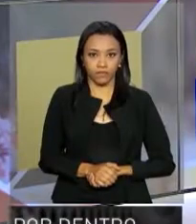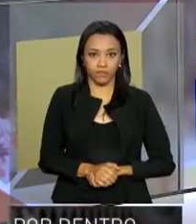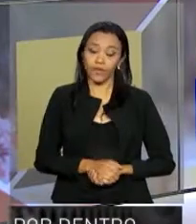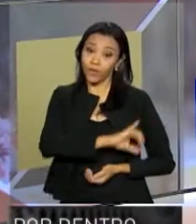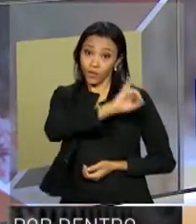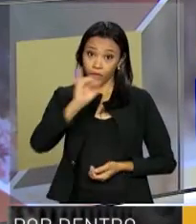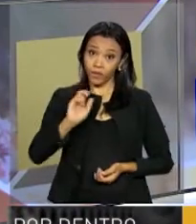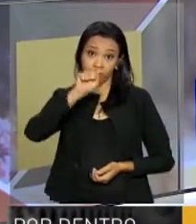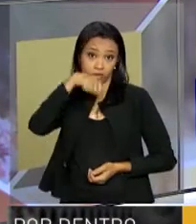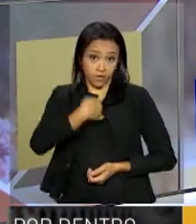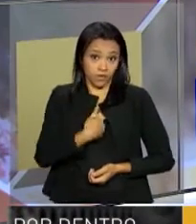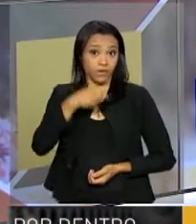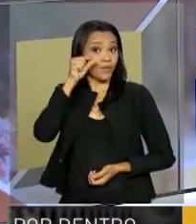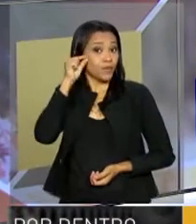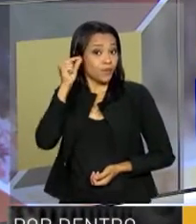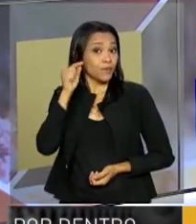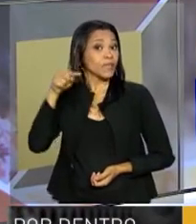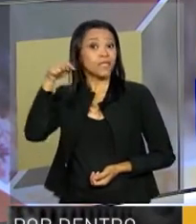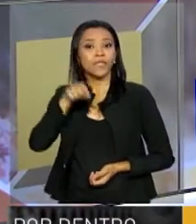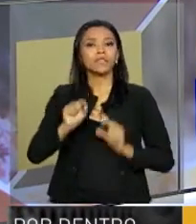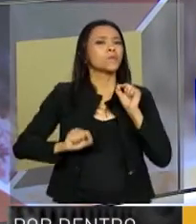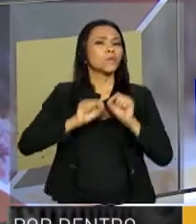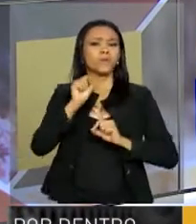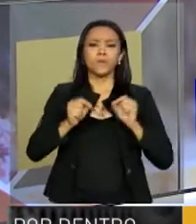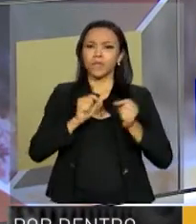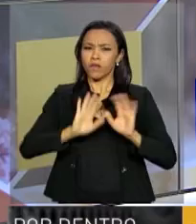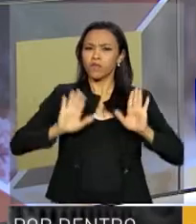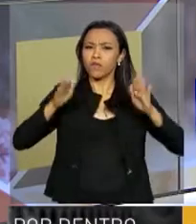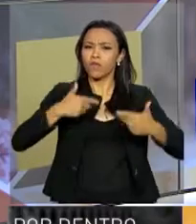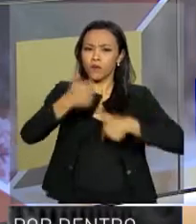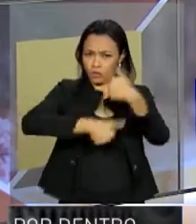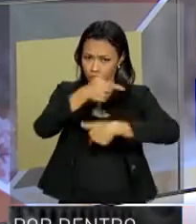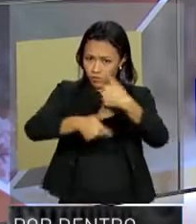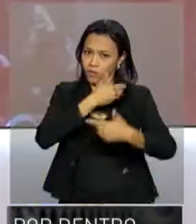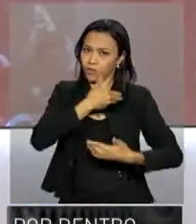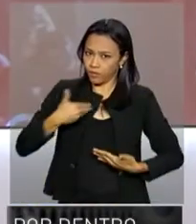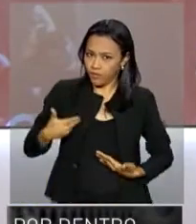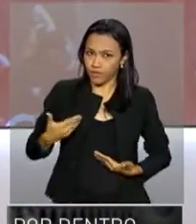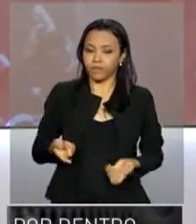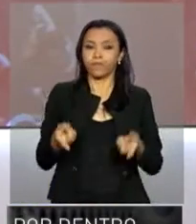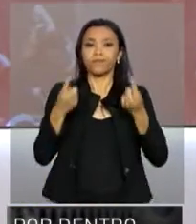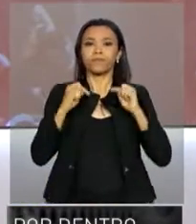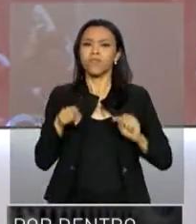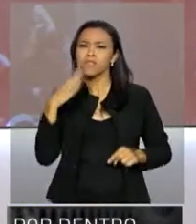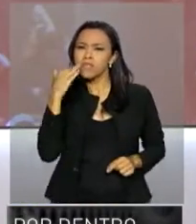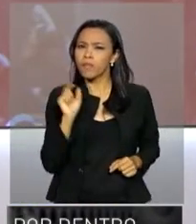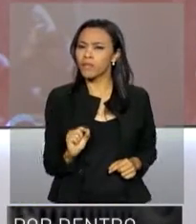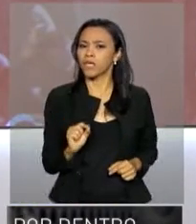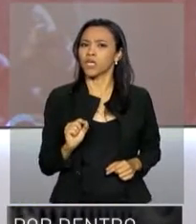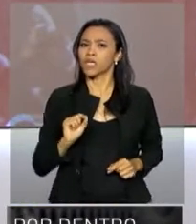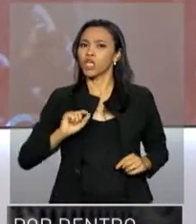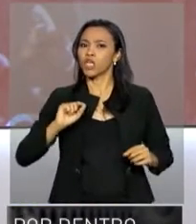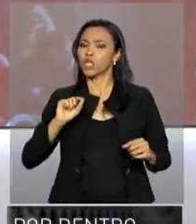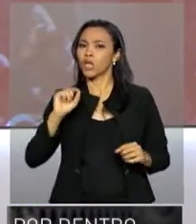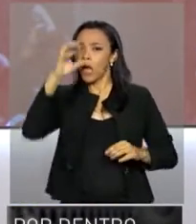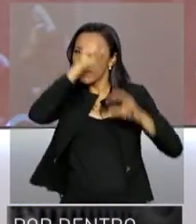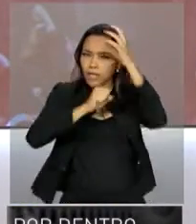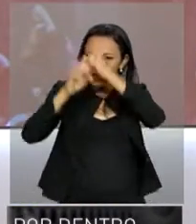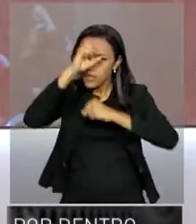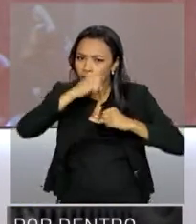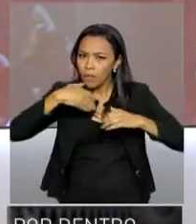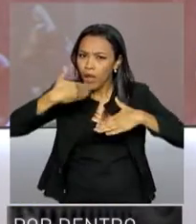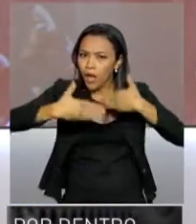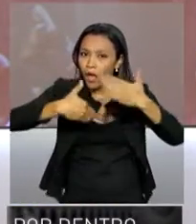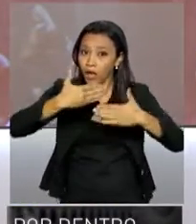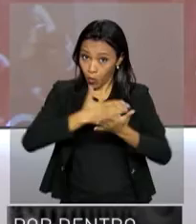Olá, eu sou Renata Corsini e esse é o programa Por Dentro do Governo. Você sabia que o processo de aprendizagem